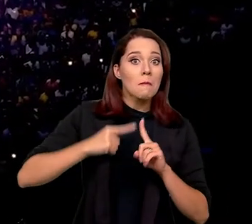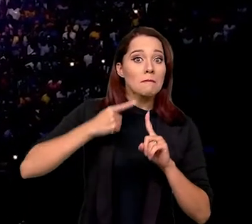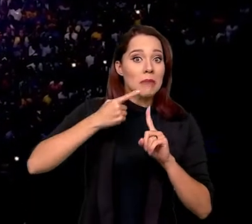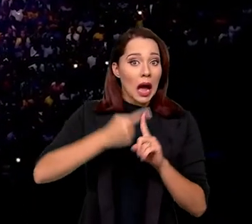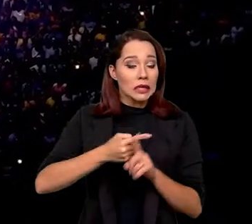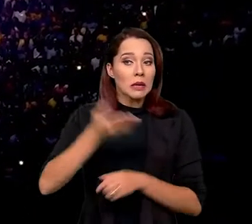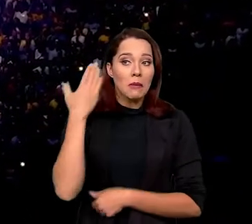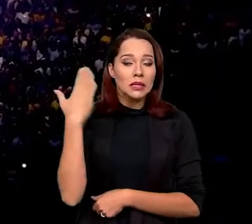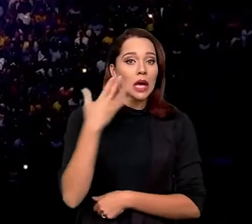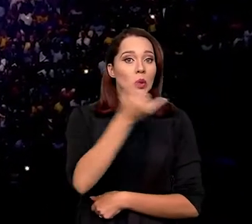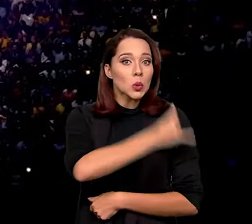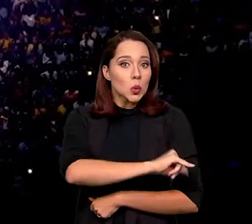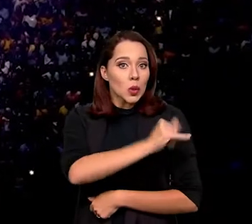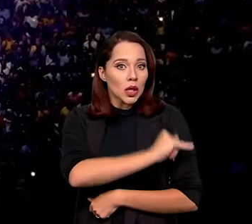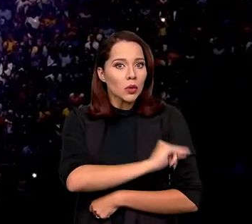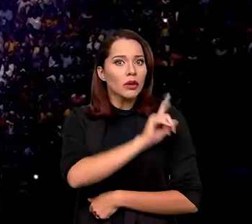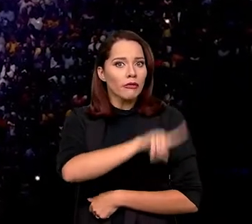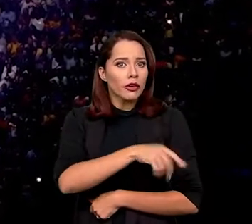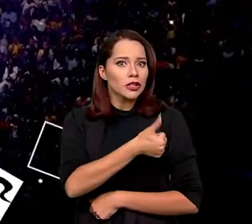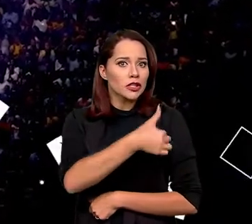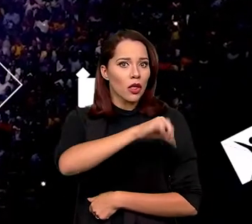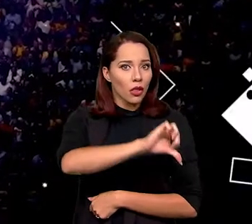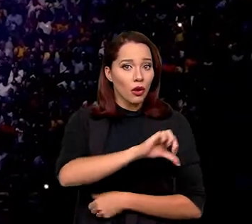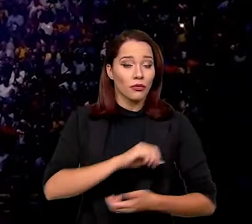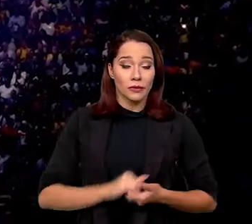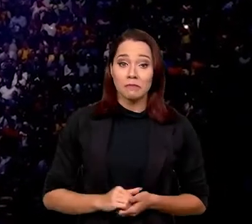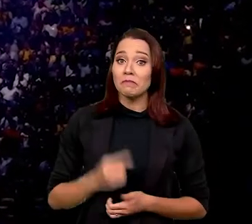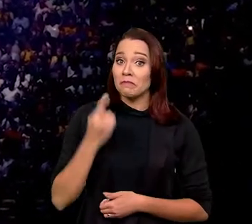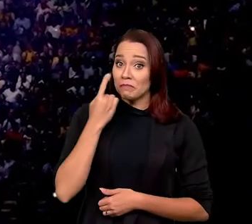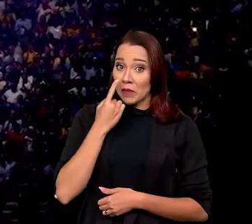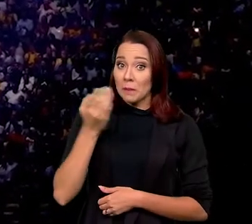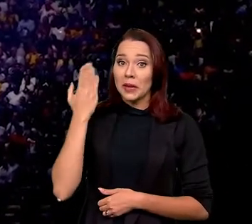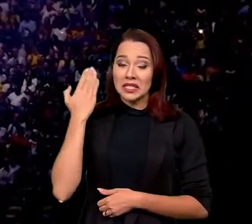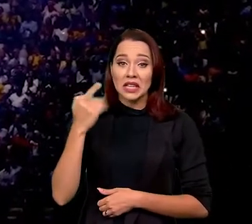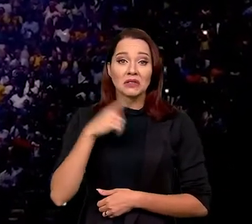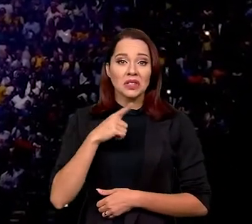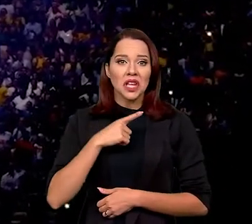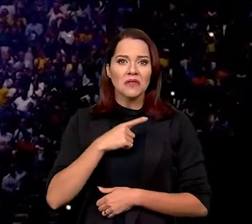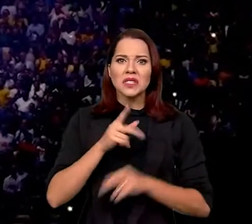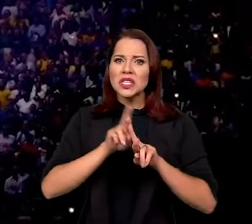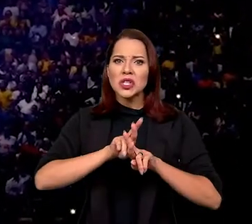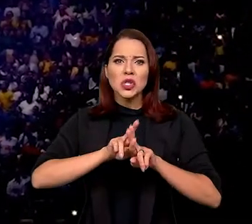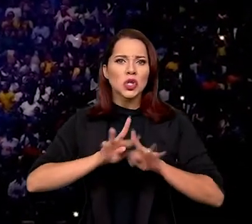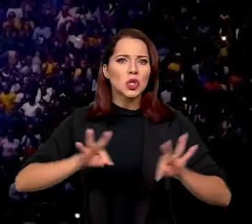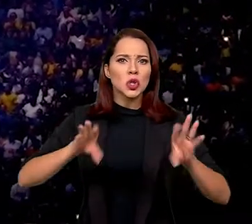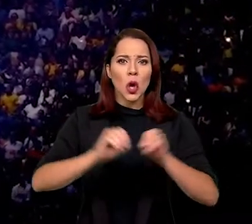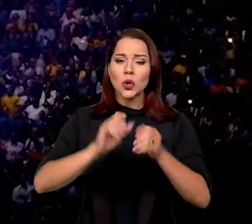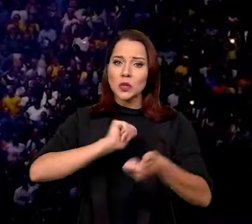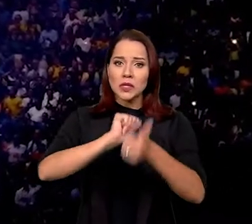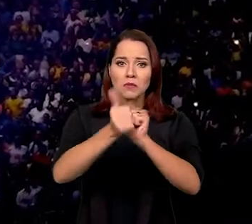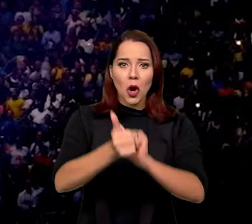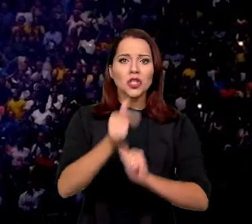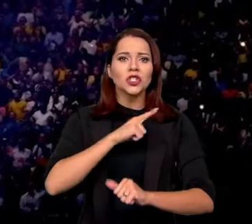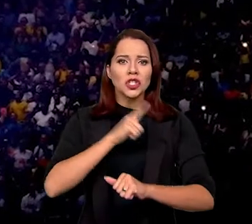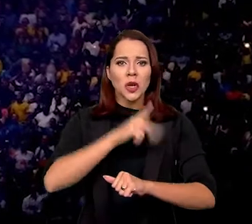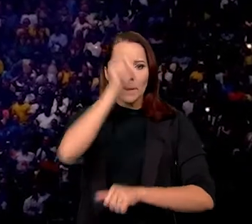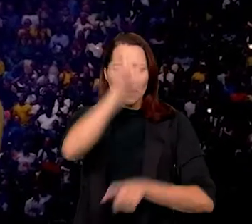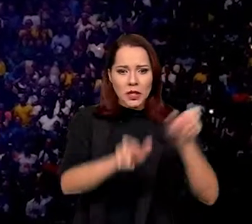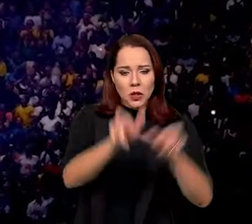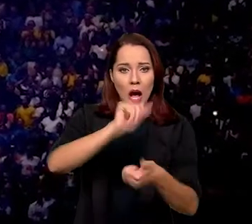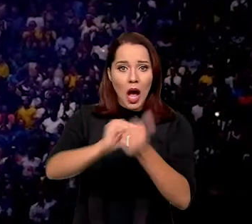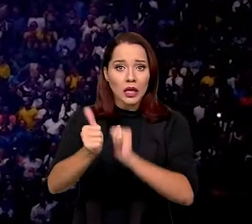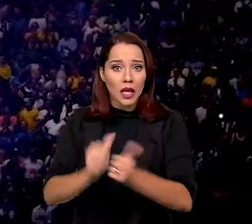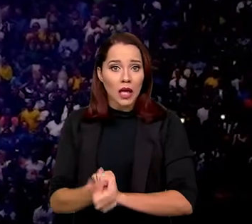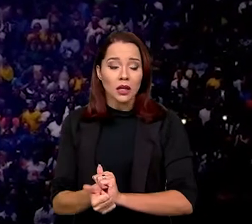do que na edição do Rio de Janeiro, que foram 19. E olha que lá a gente teve representante em todos os esportes,